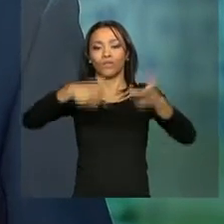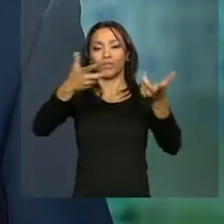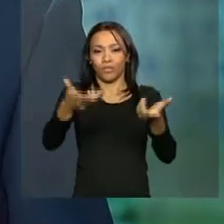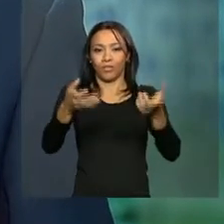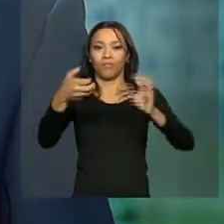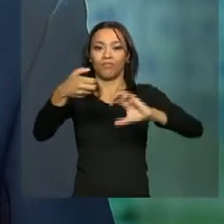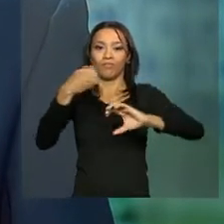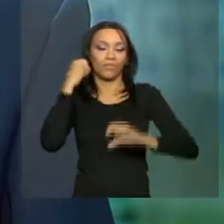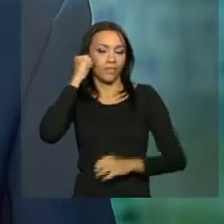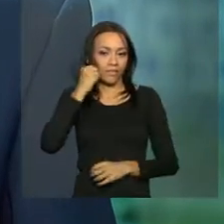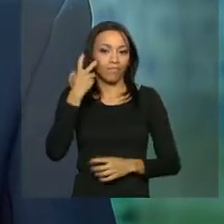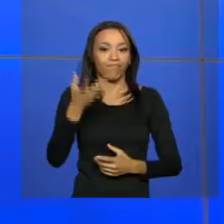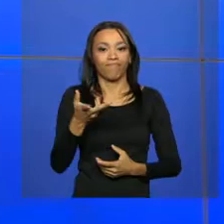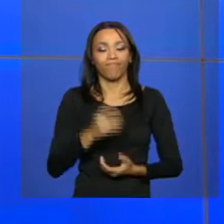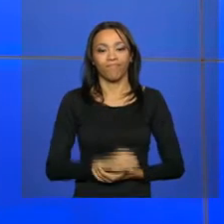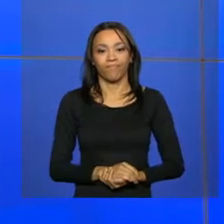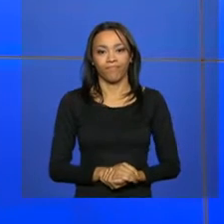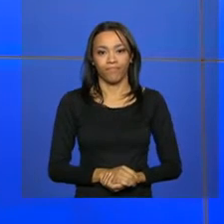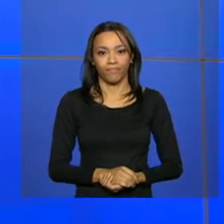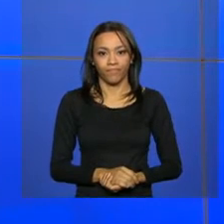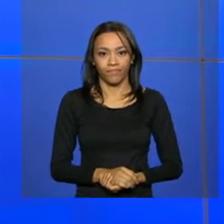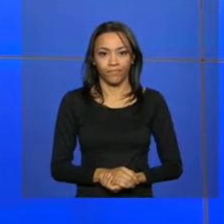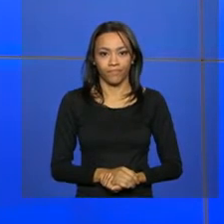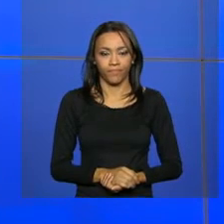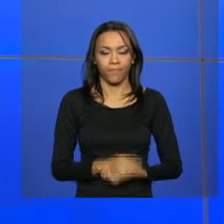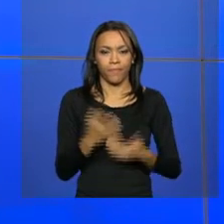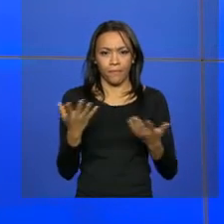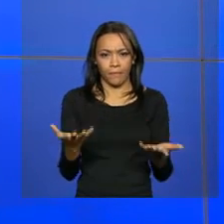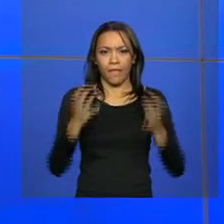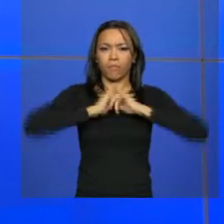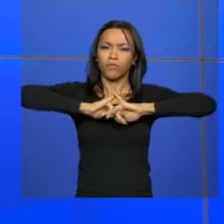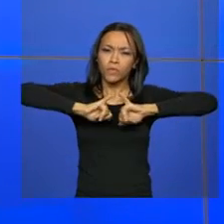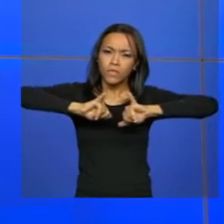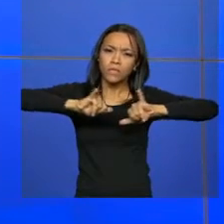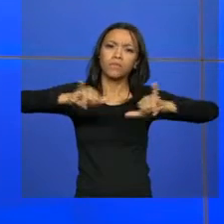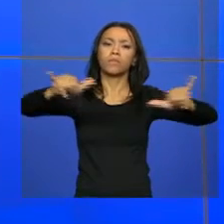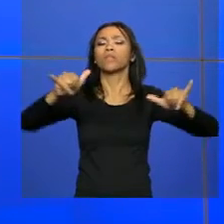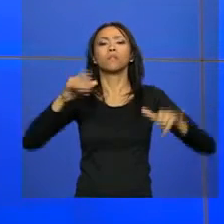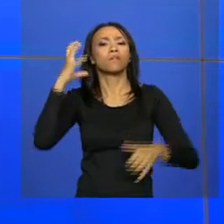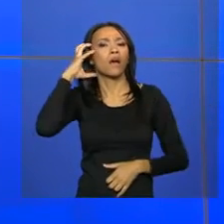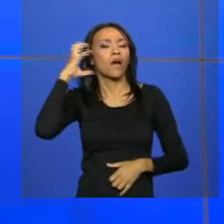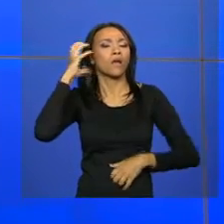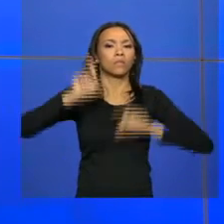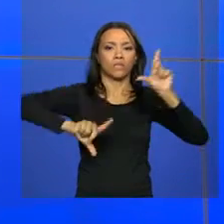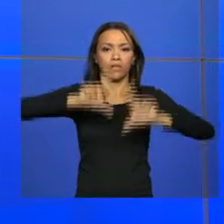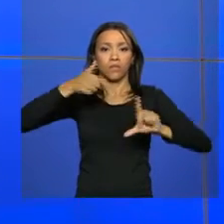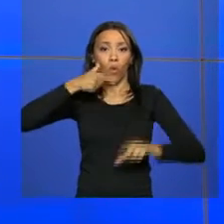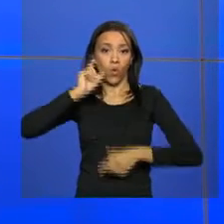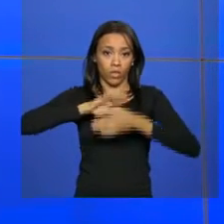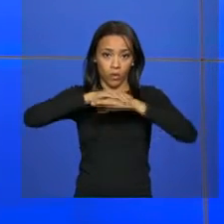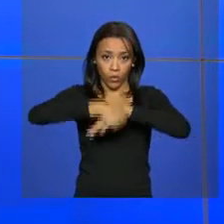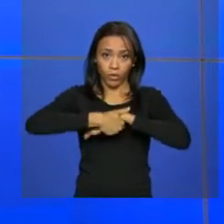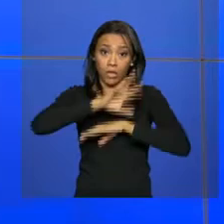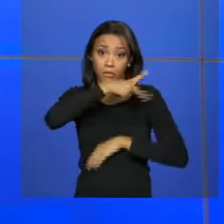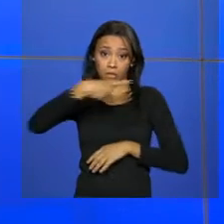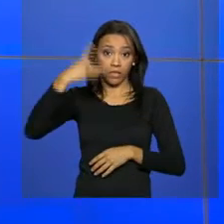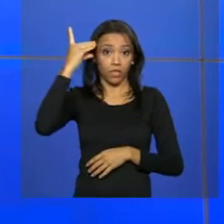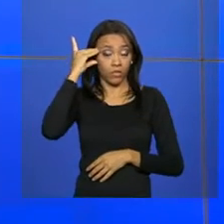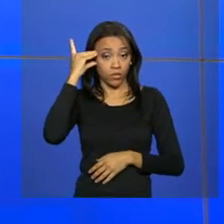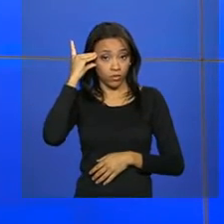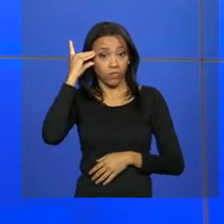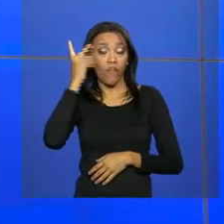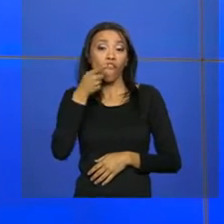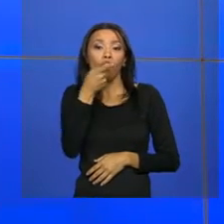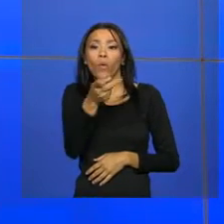De Brasília, Ricardo Carandina. Em pronunciamento em rede nacional de rádio e televisão ontem à noite, a presidenta Dilma Rousseff